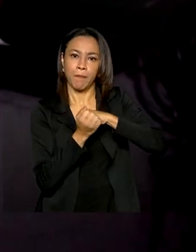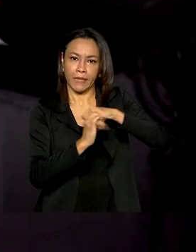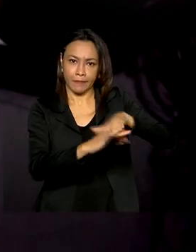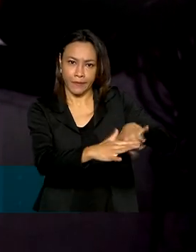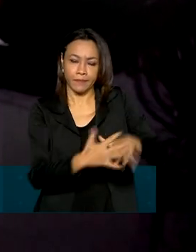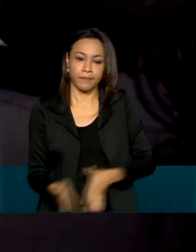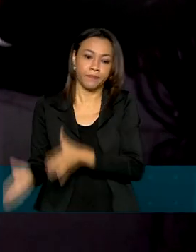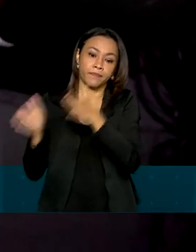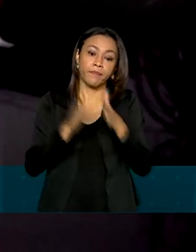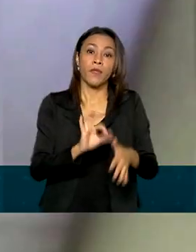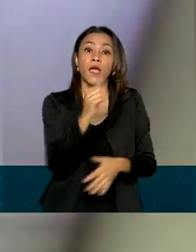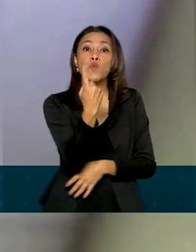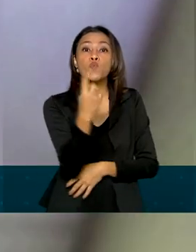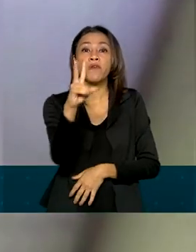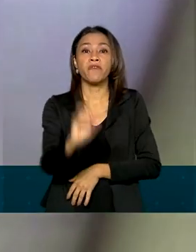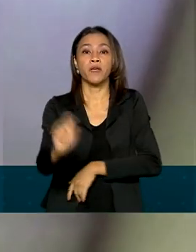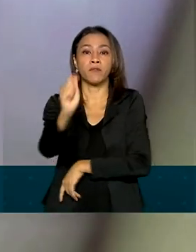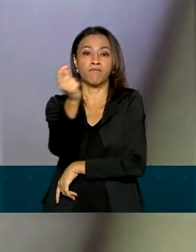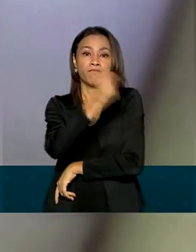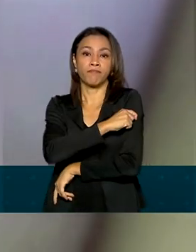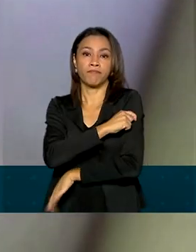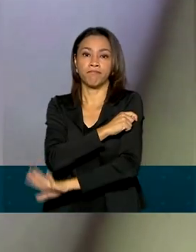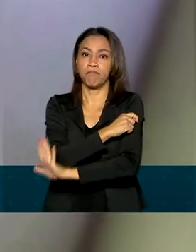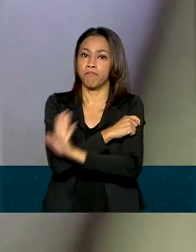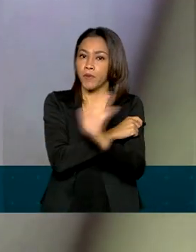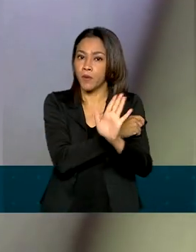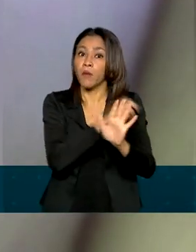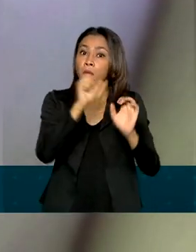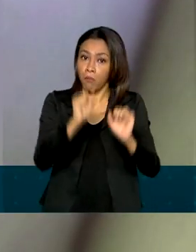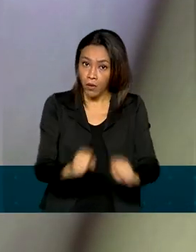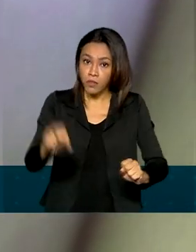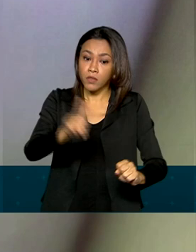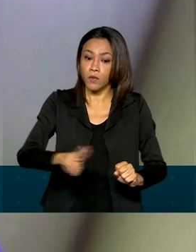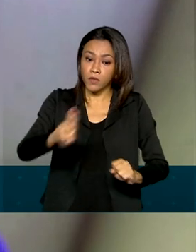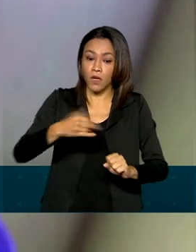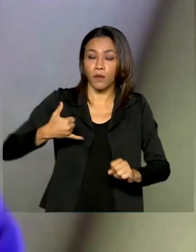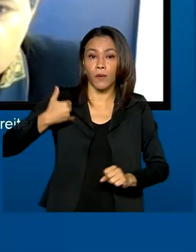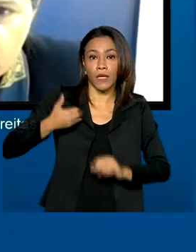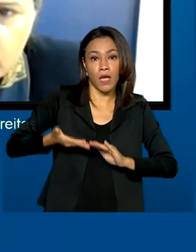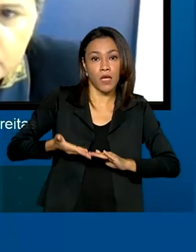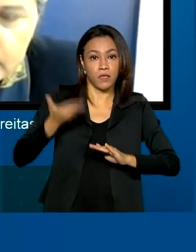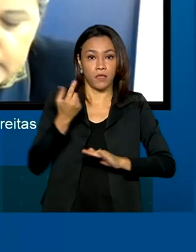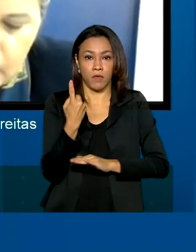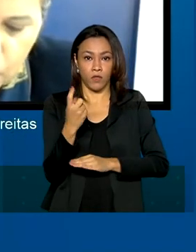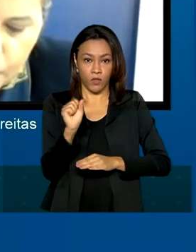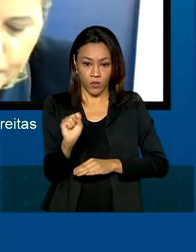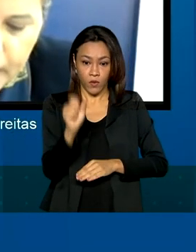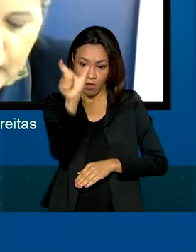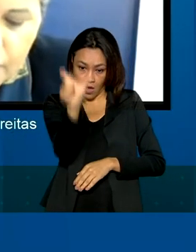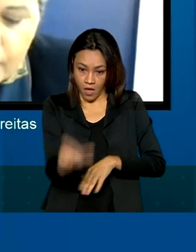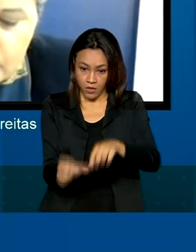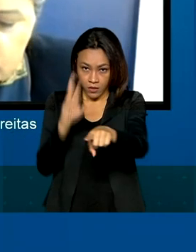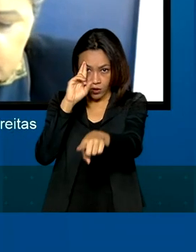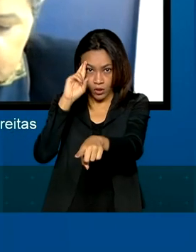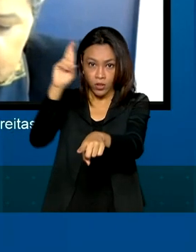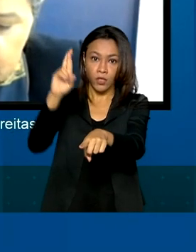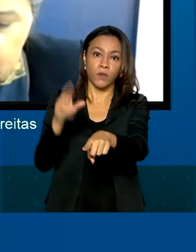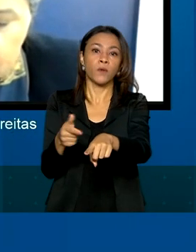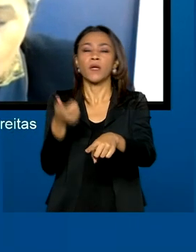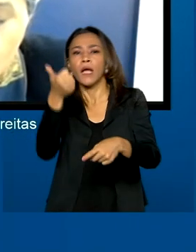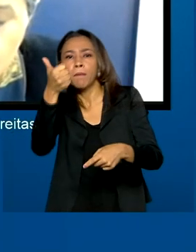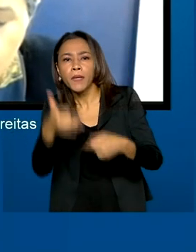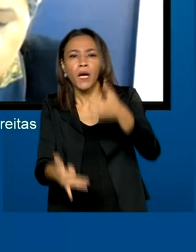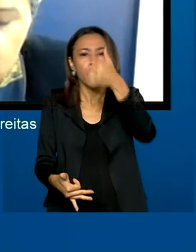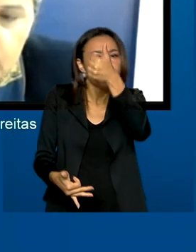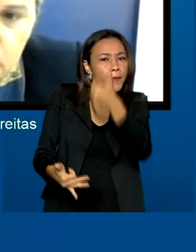é aplicada em dose única e pode ser utilizada em pessoas acima dos 18 anos. A diretora relatora, Meiruzi Freitas,